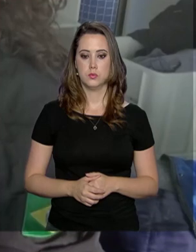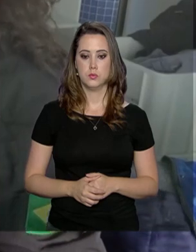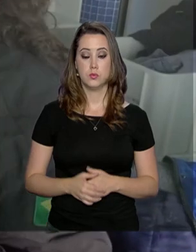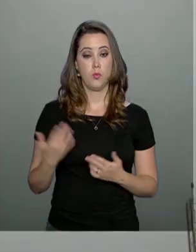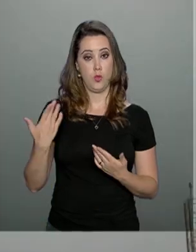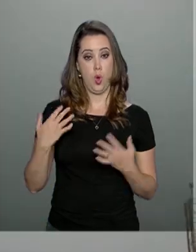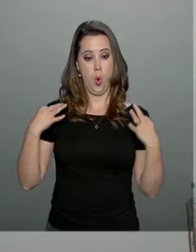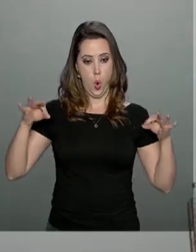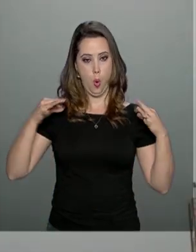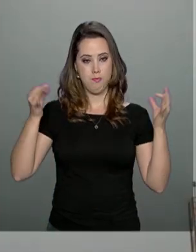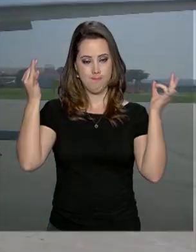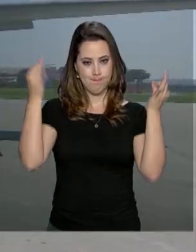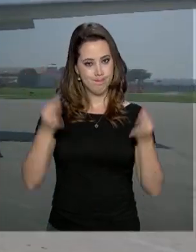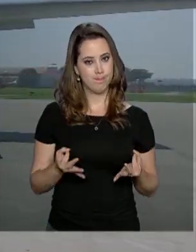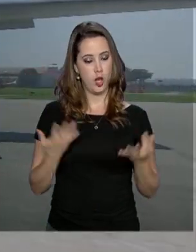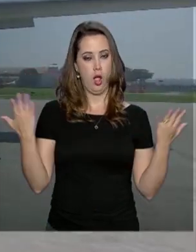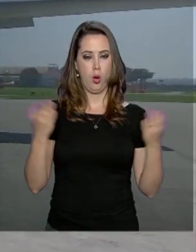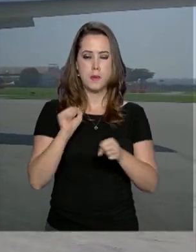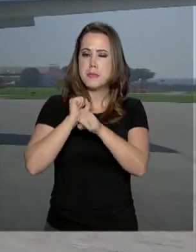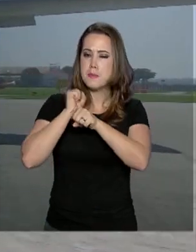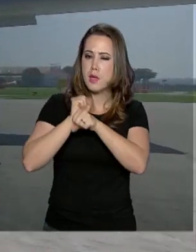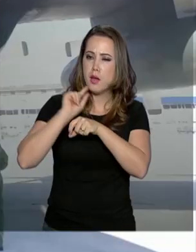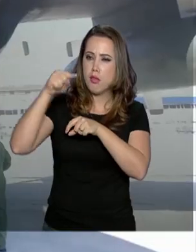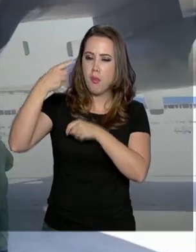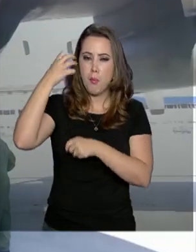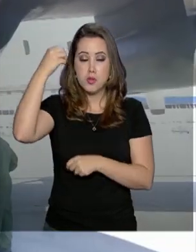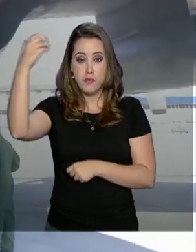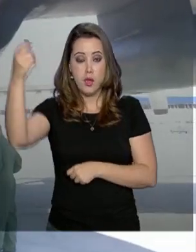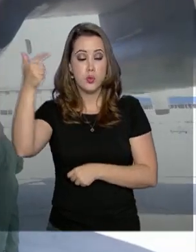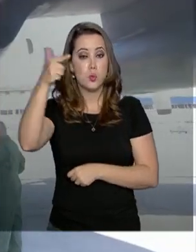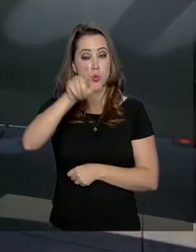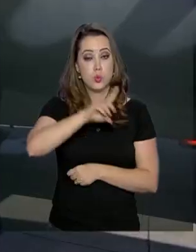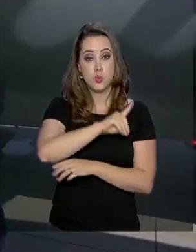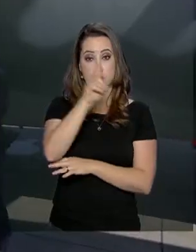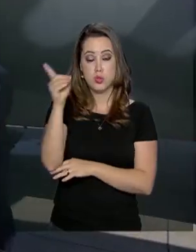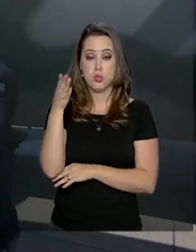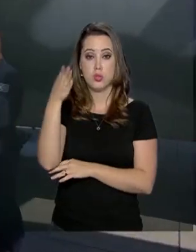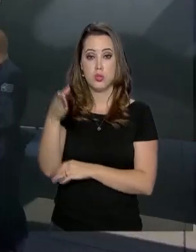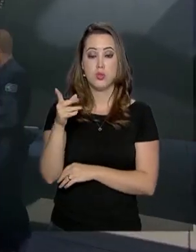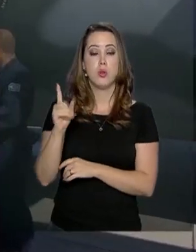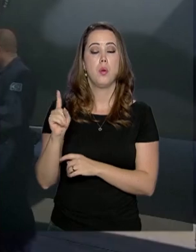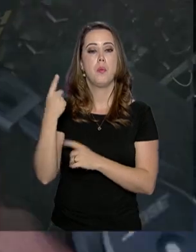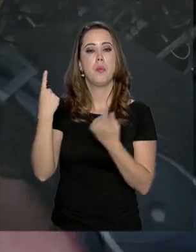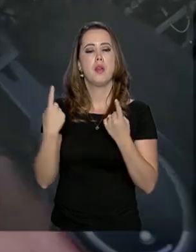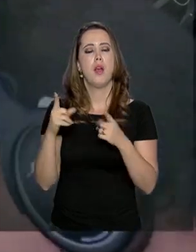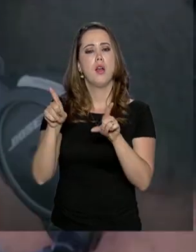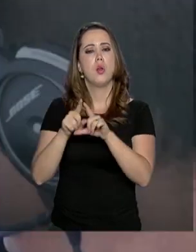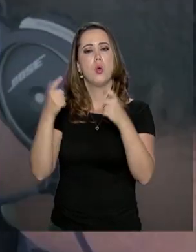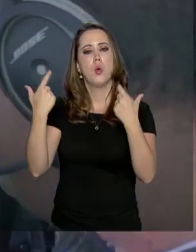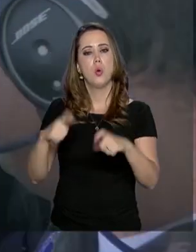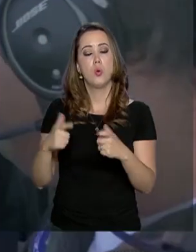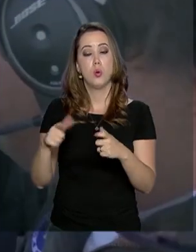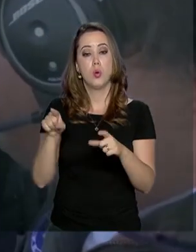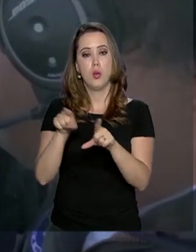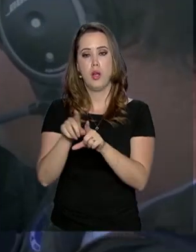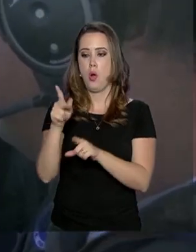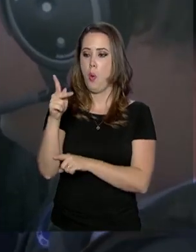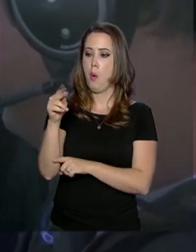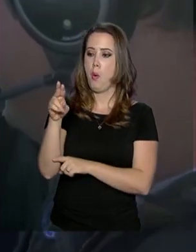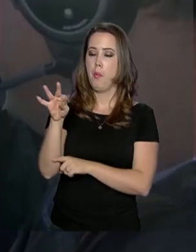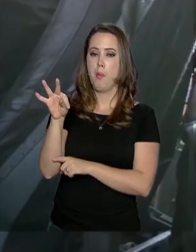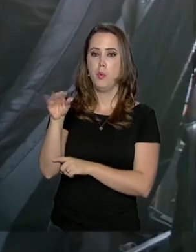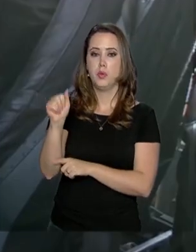Roupa testada, agora é aguardar o próximo embarque no dia seguinte para Punta Arenas, cidade localizada na